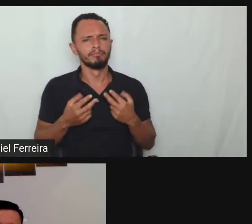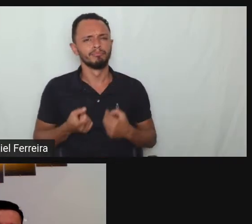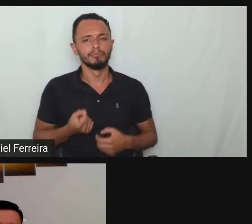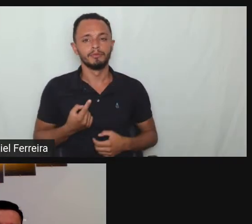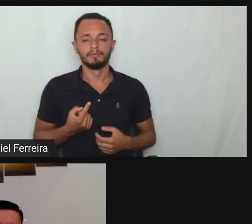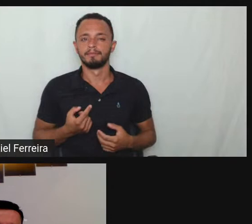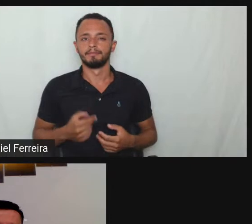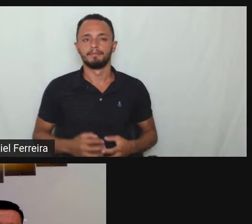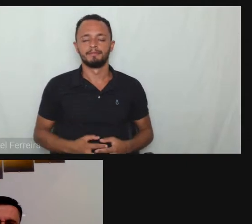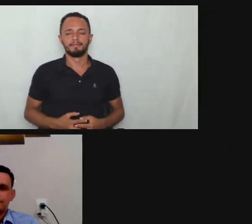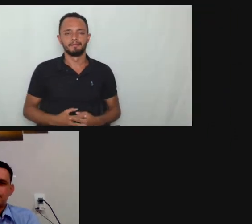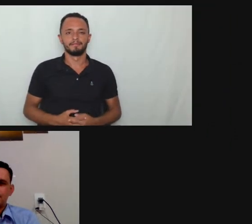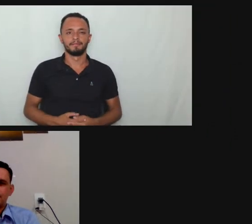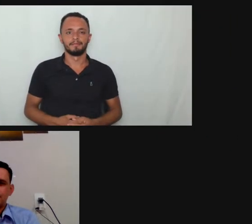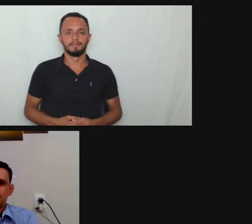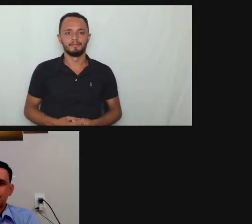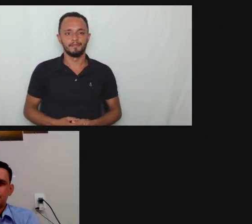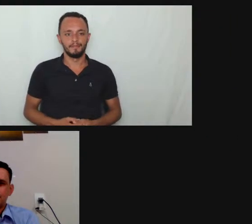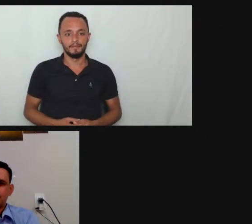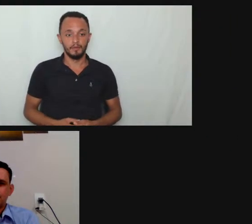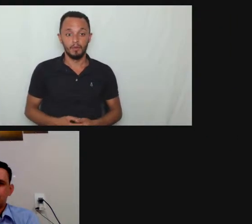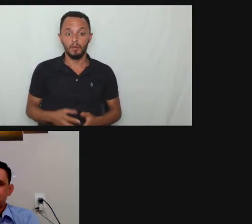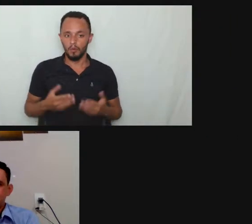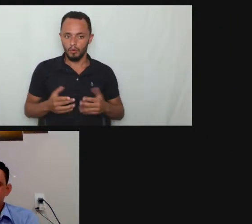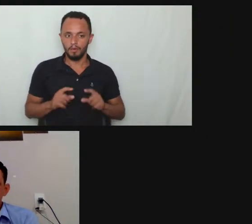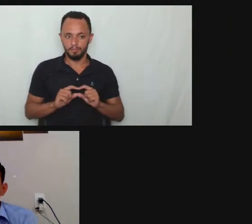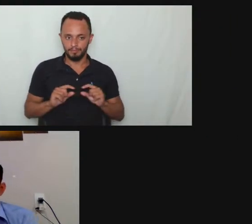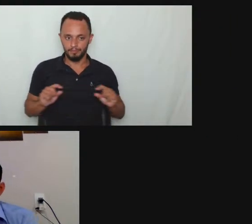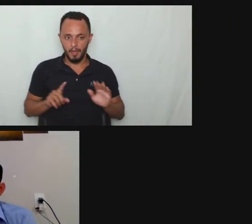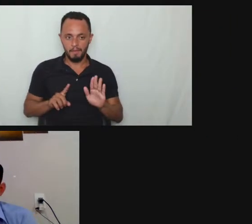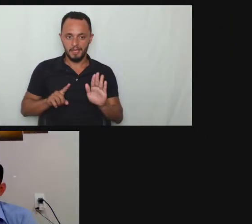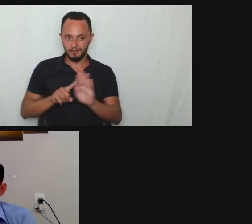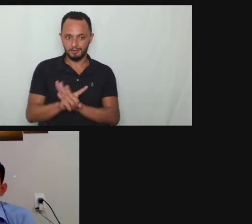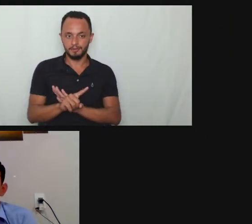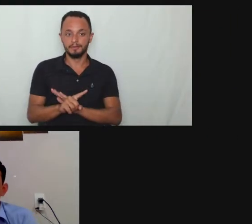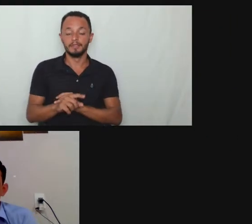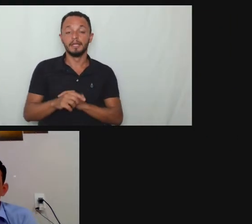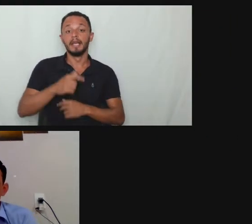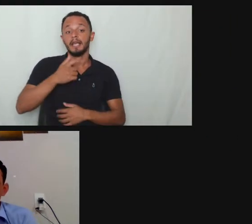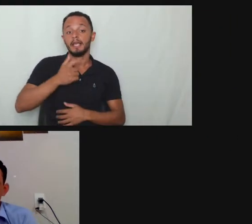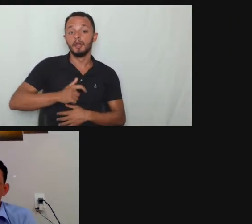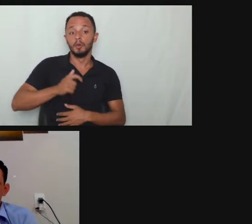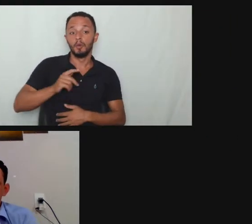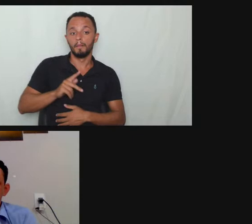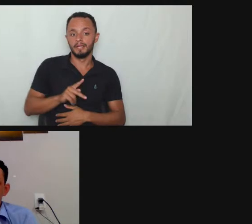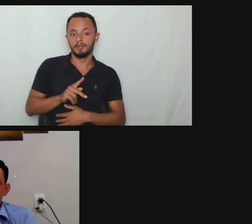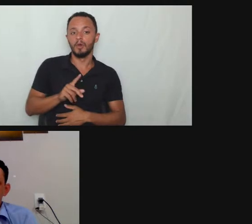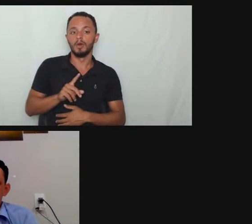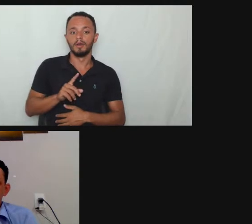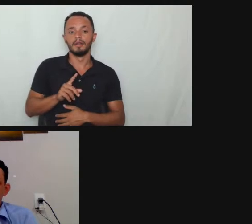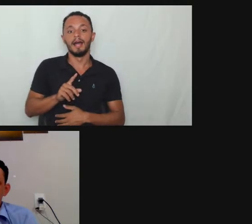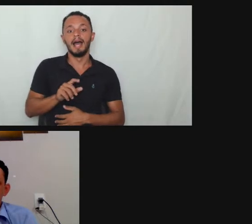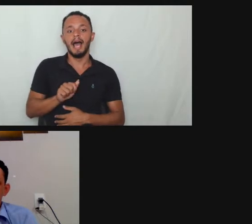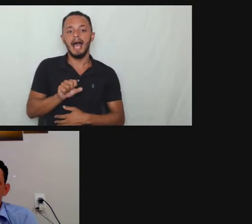acabou que vamos colocar por partes aqui ó Olá Marcelo sou portavana da Samba e